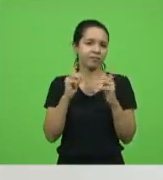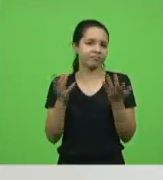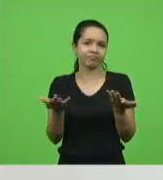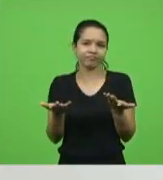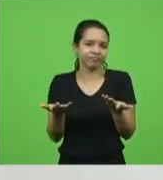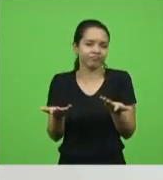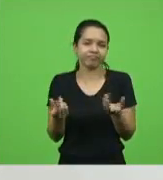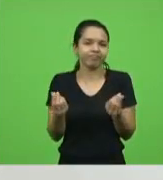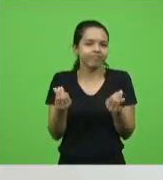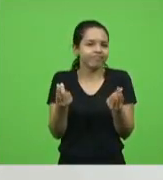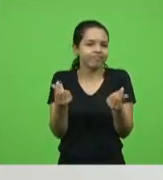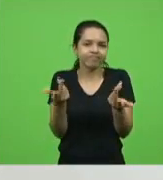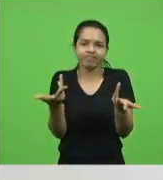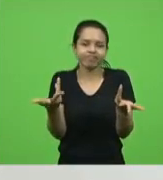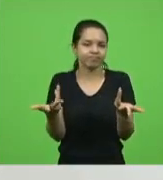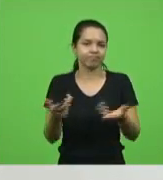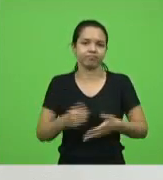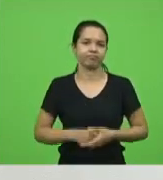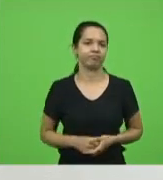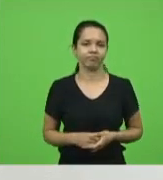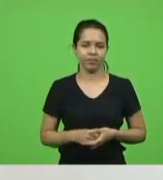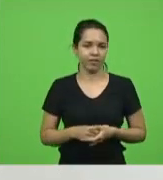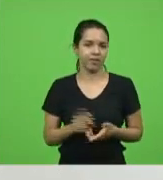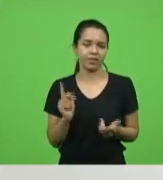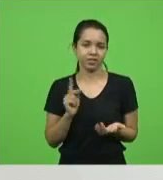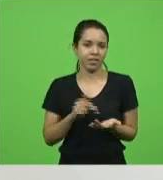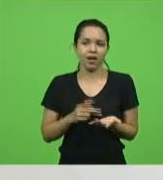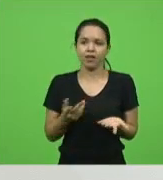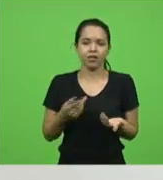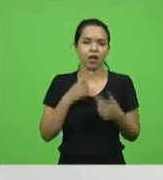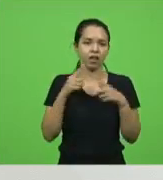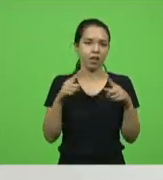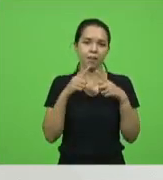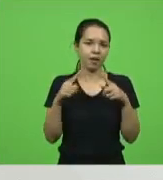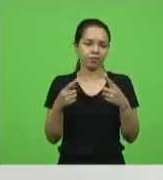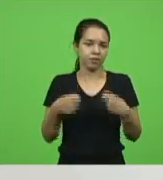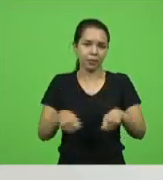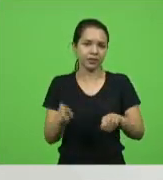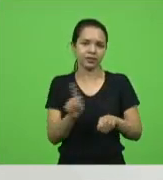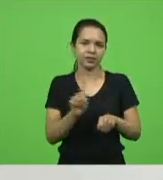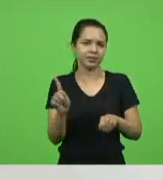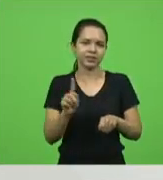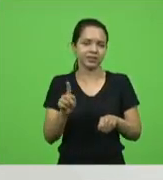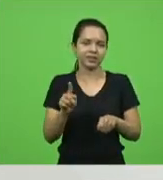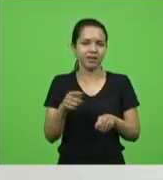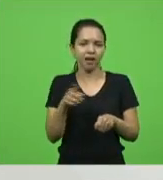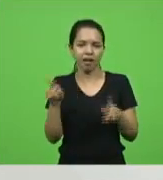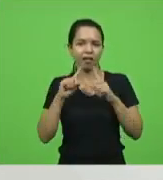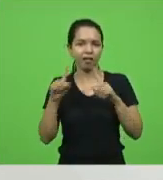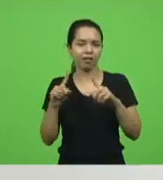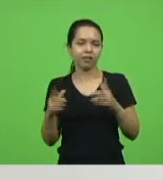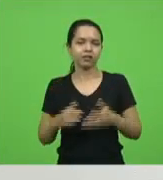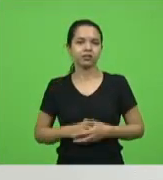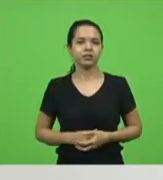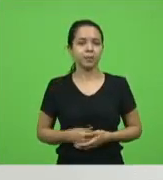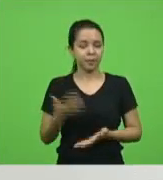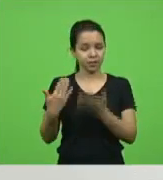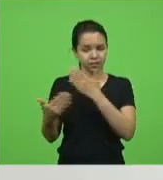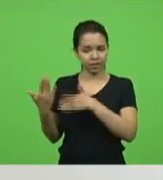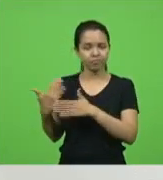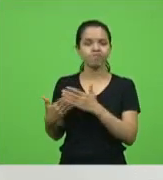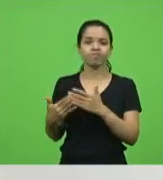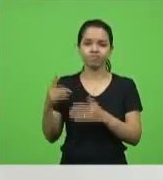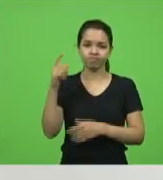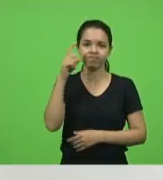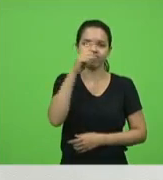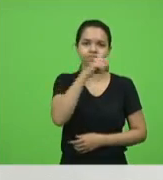que não tem o menor motivo para reclamar e transforma aquilo numa tempestade, num copo d'água, mas foi uma época muito difícil. E